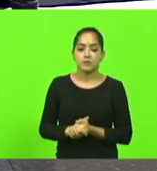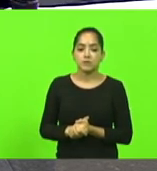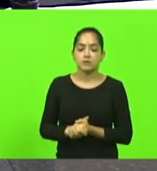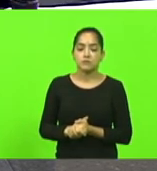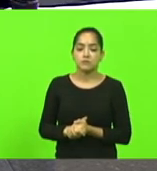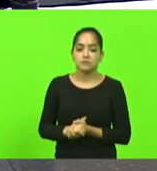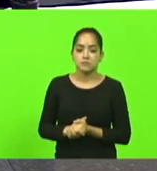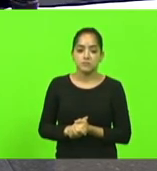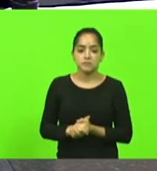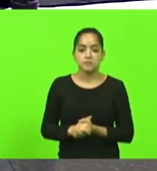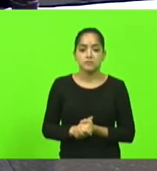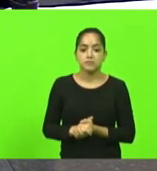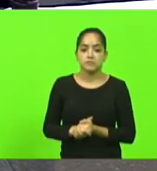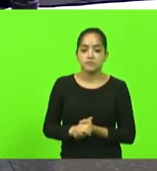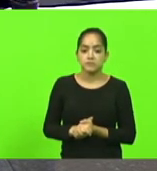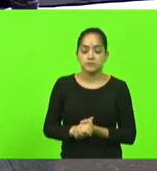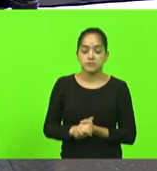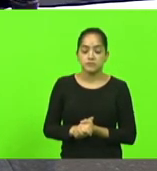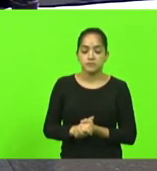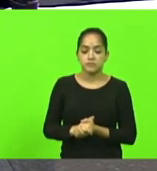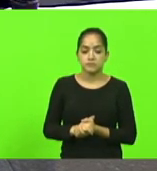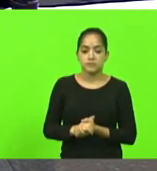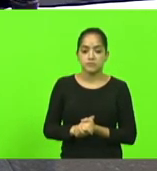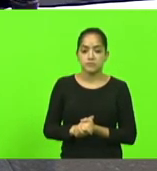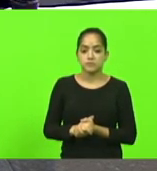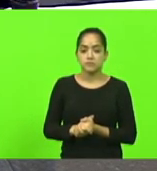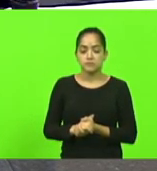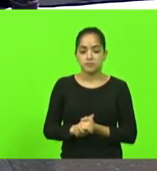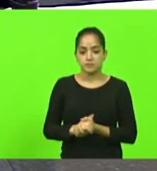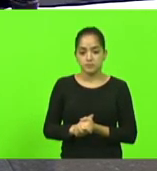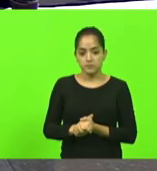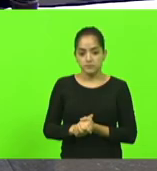deputado Maurício Scudillac e deputado